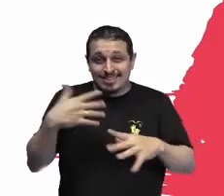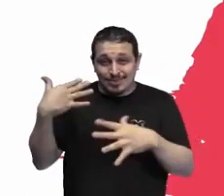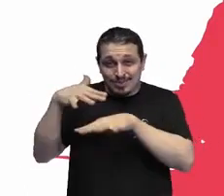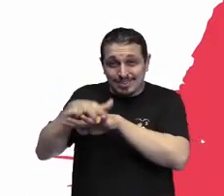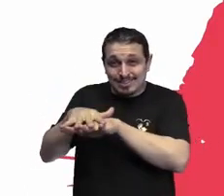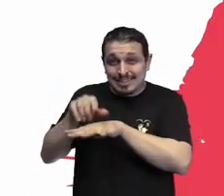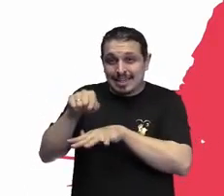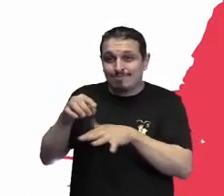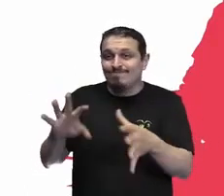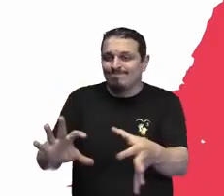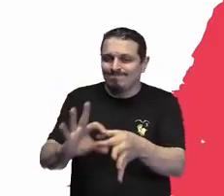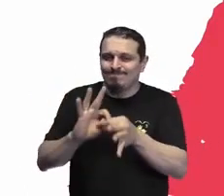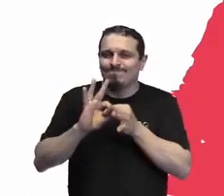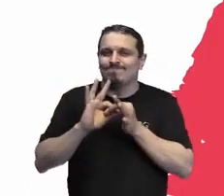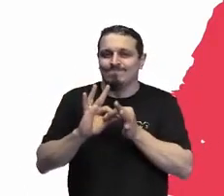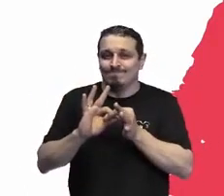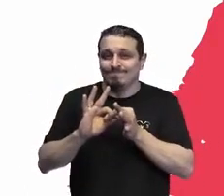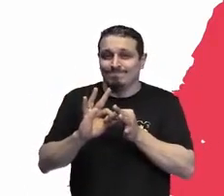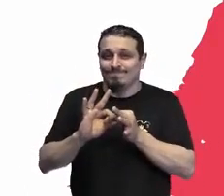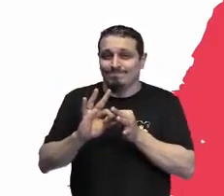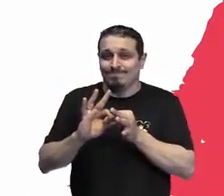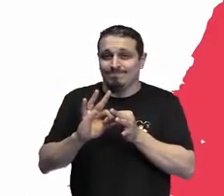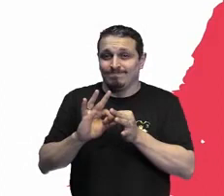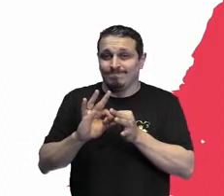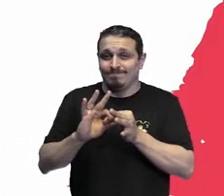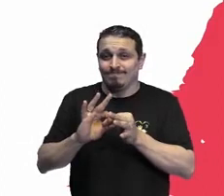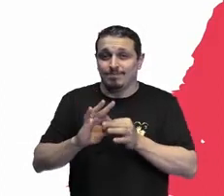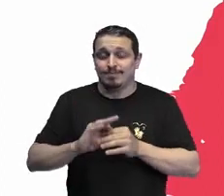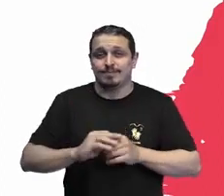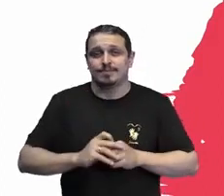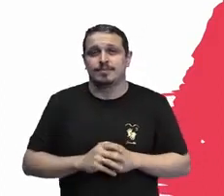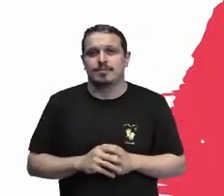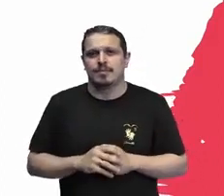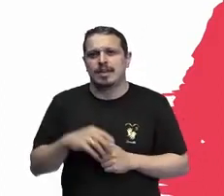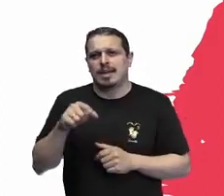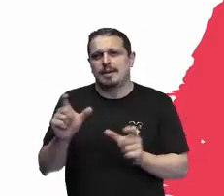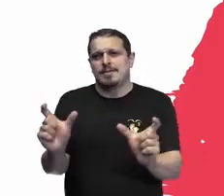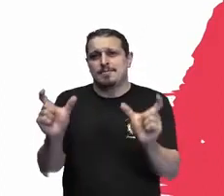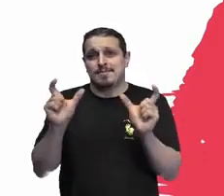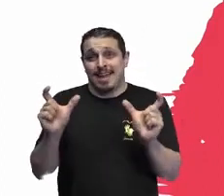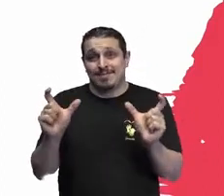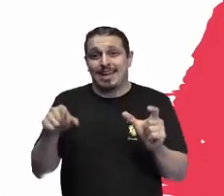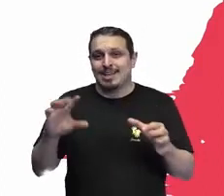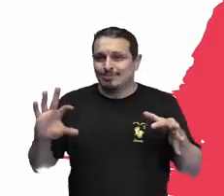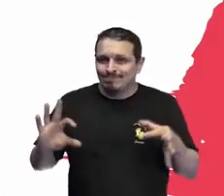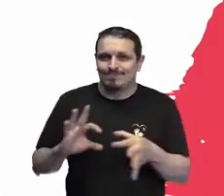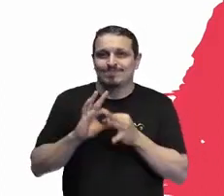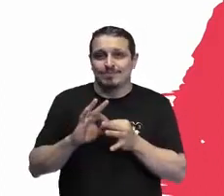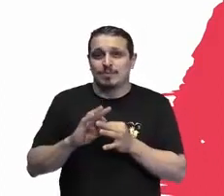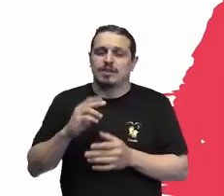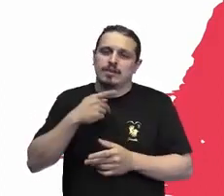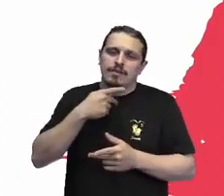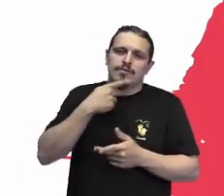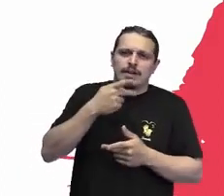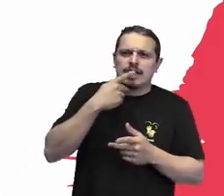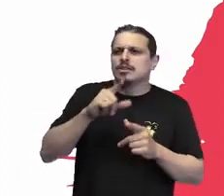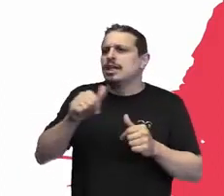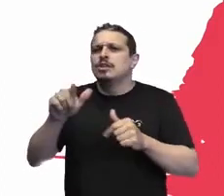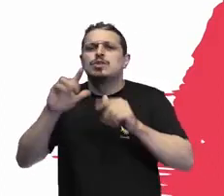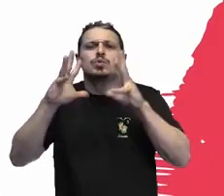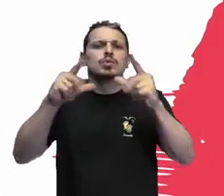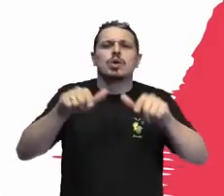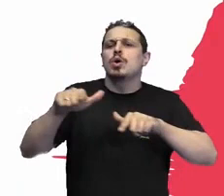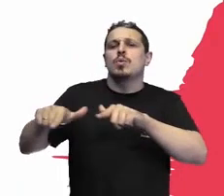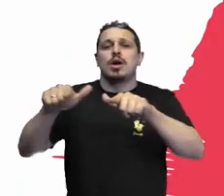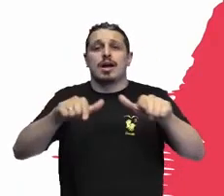elas precisam estar juntas e é importante a gente falar isso em todos os espaços. As pessoas, enfim, alguns palestrantes que